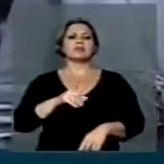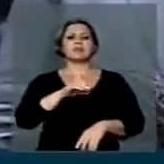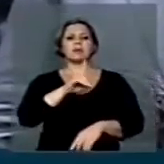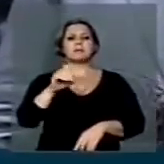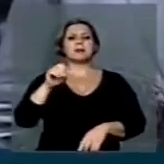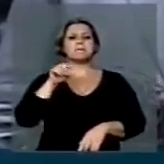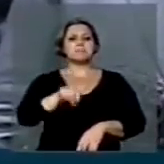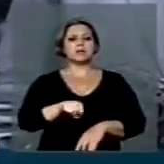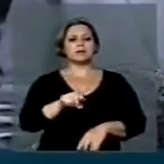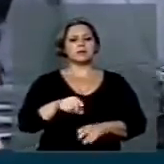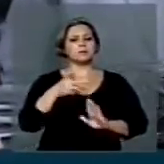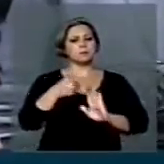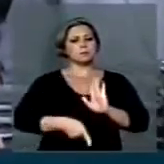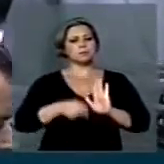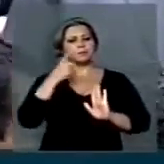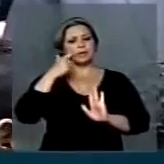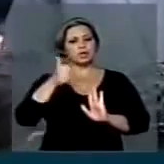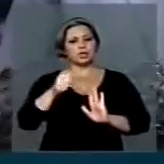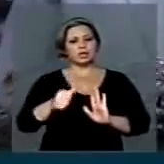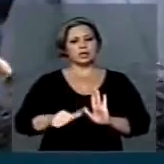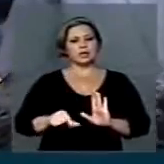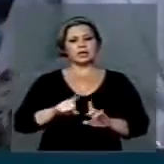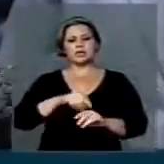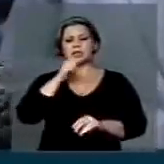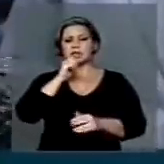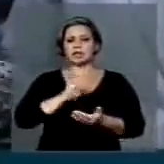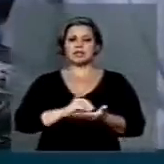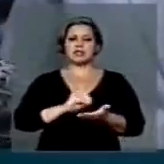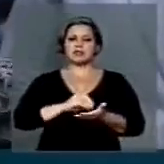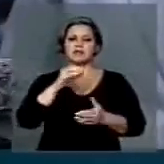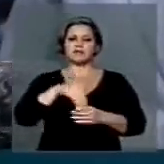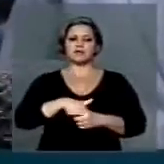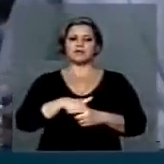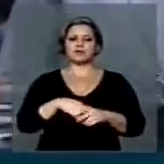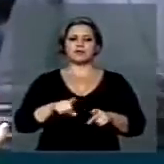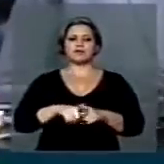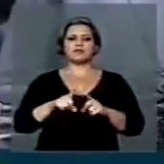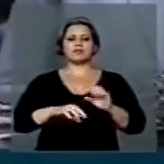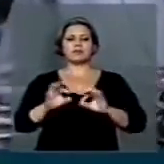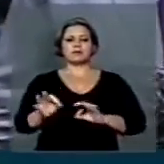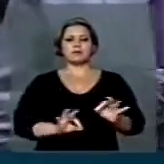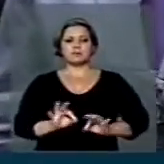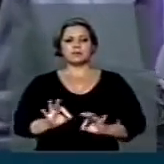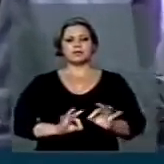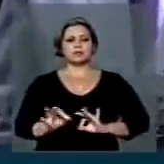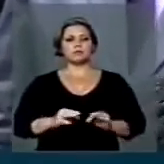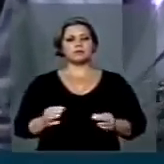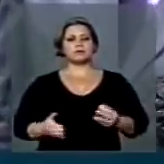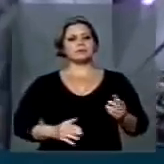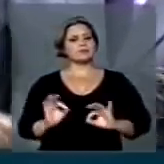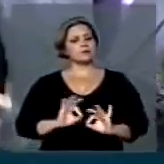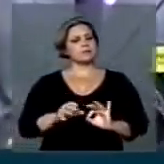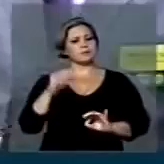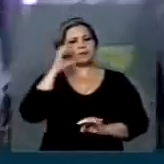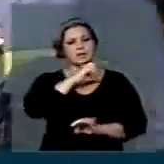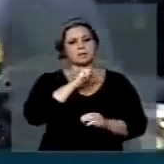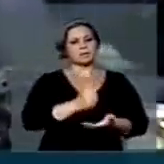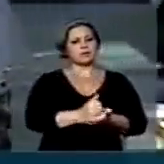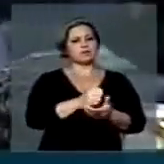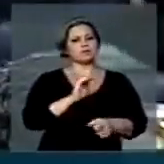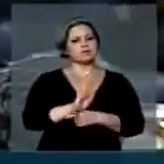projetos sendo analisados e não votados. No caso nosso, por ter agilidade, por funcionar muito bem a